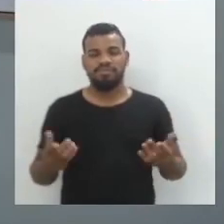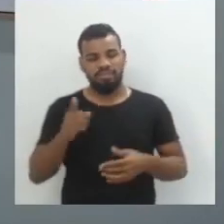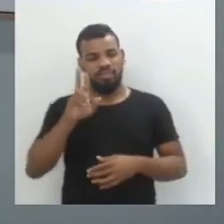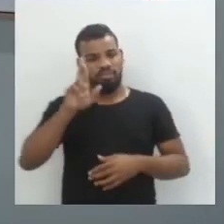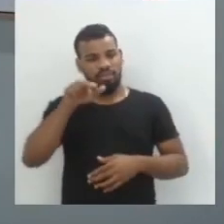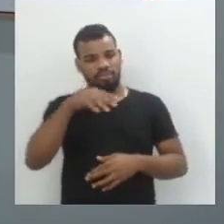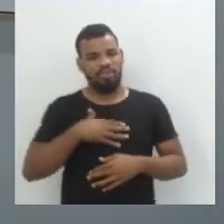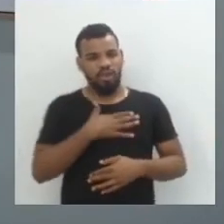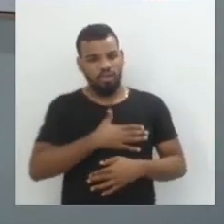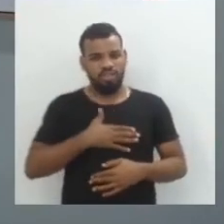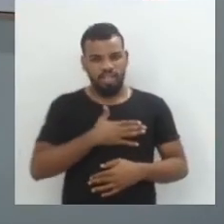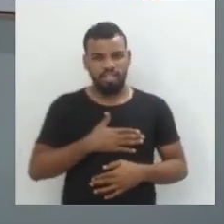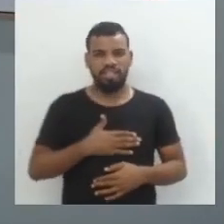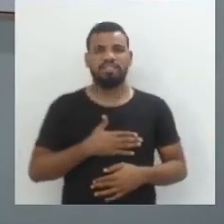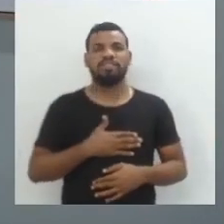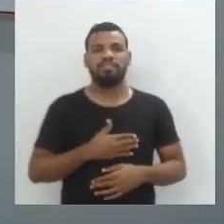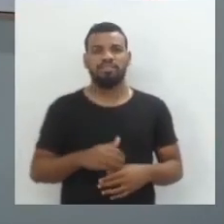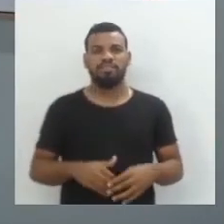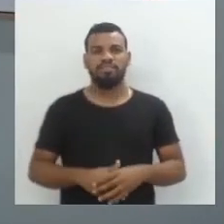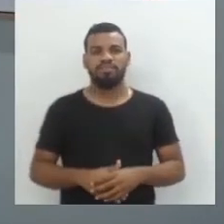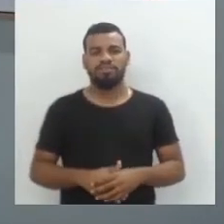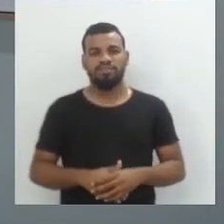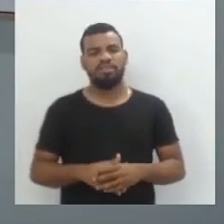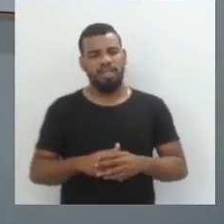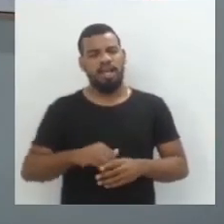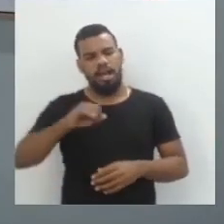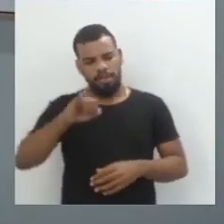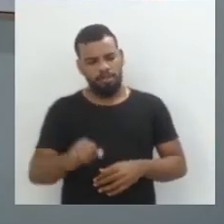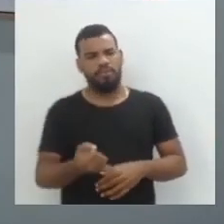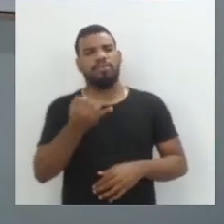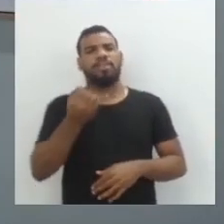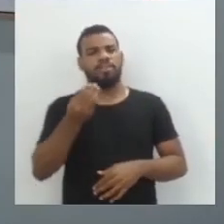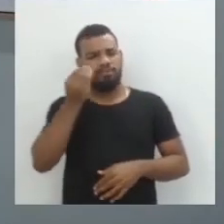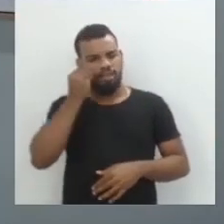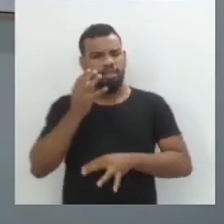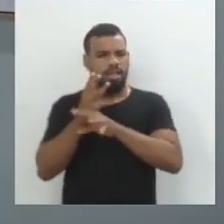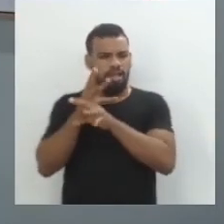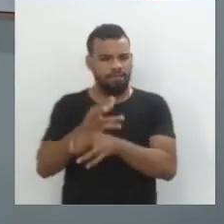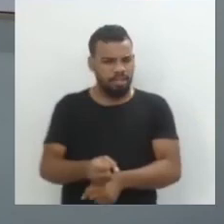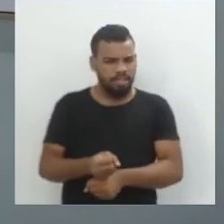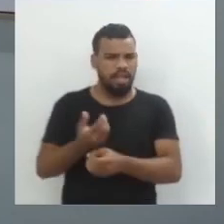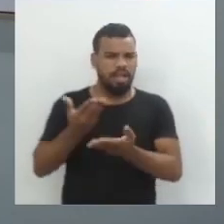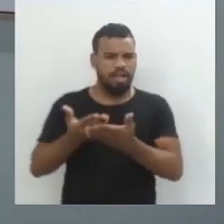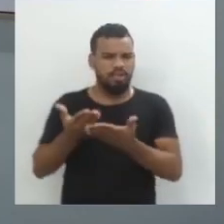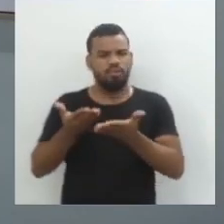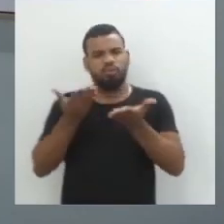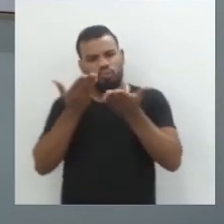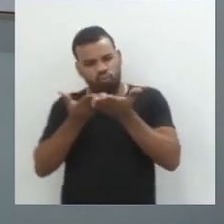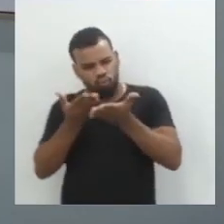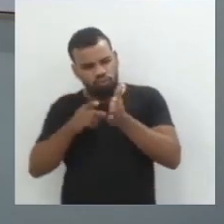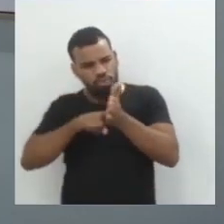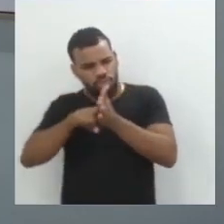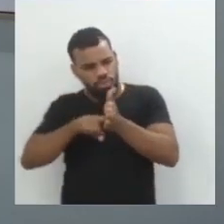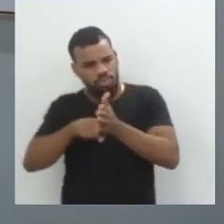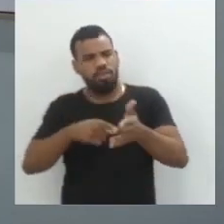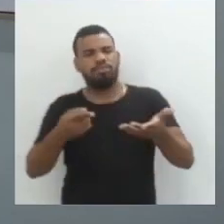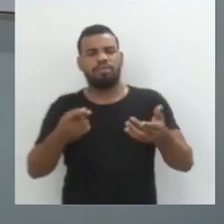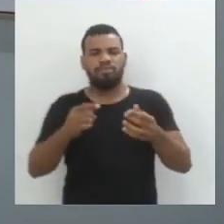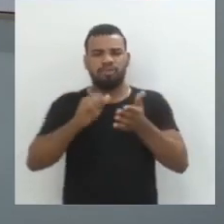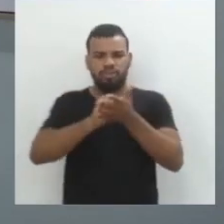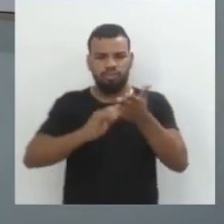gostado, né? E aproveitem, vejam, revejam as aulas, estudem, façam as atividades.